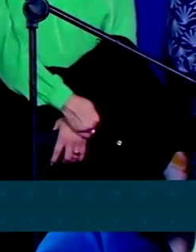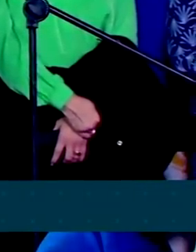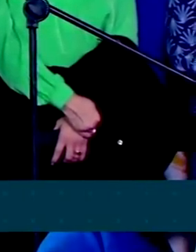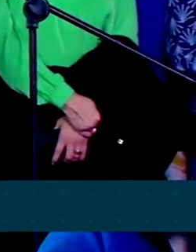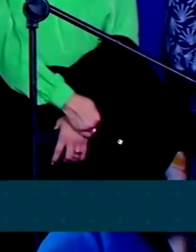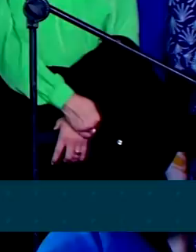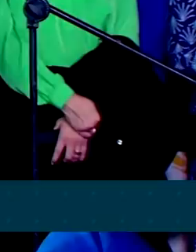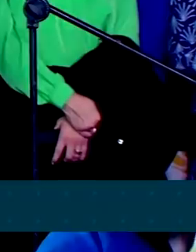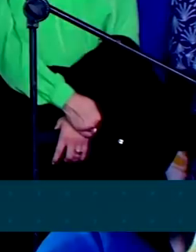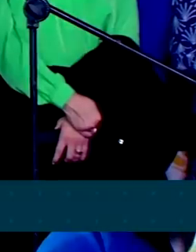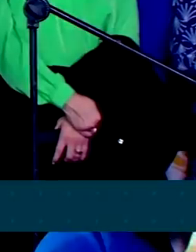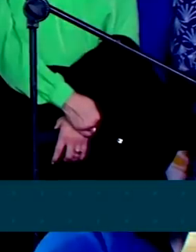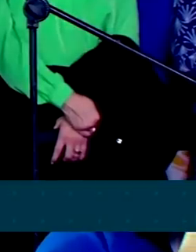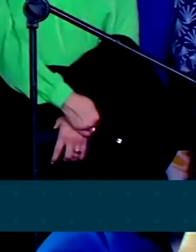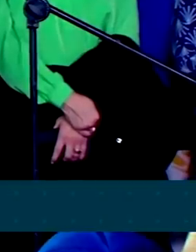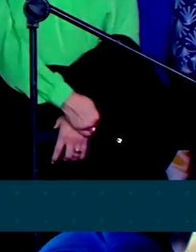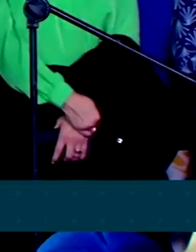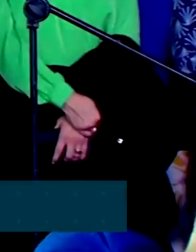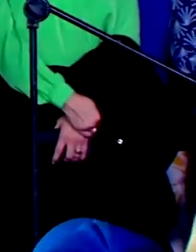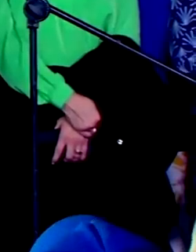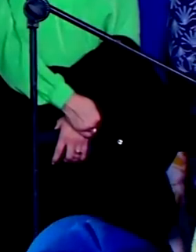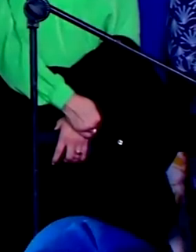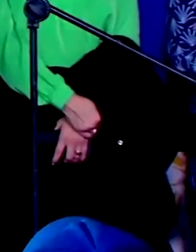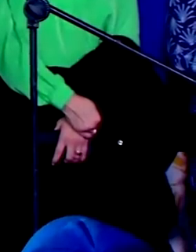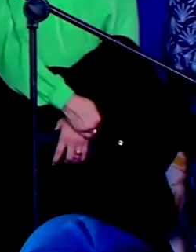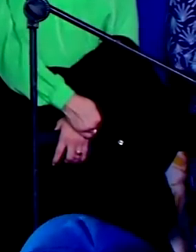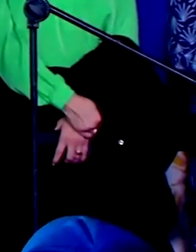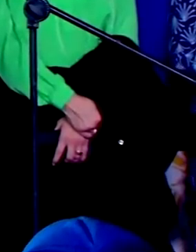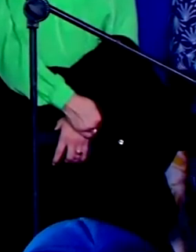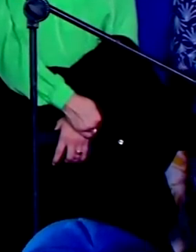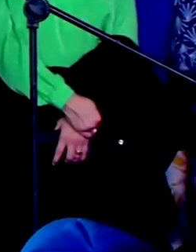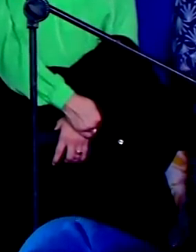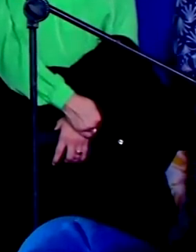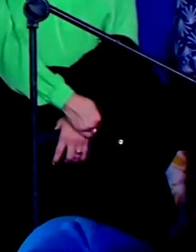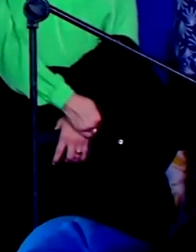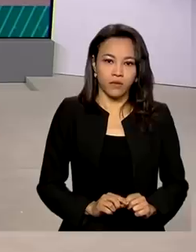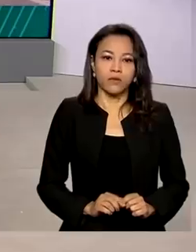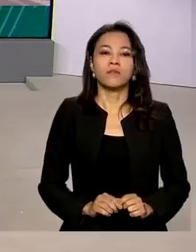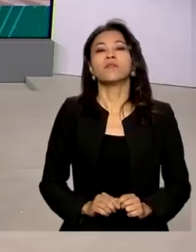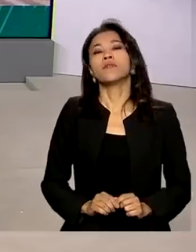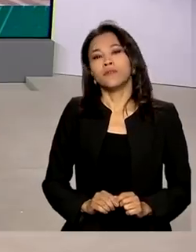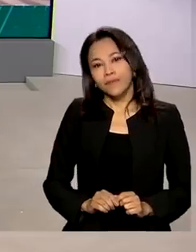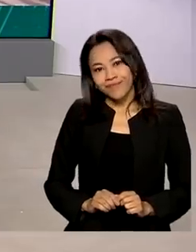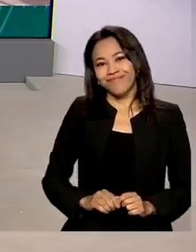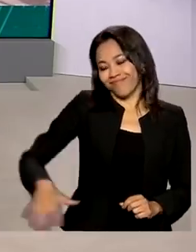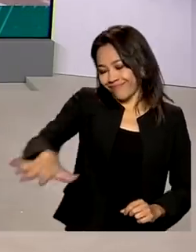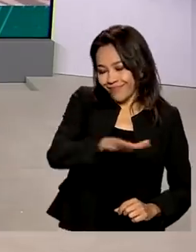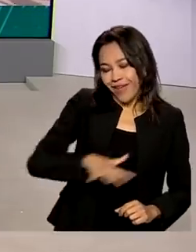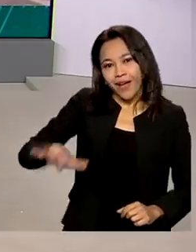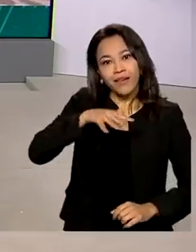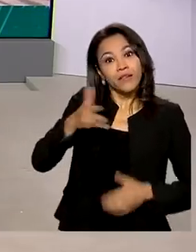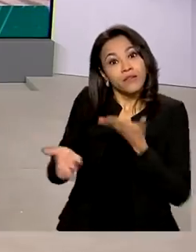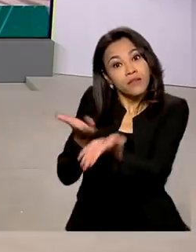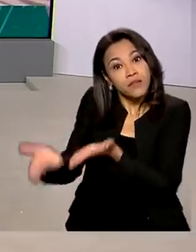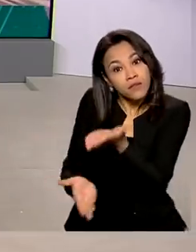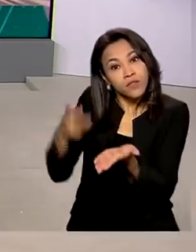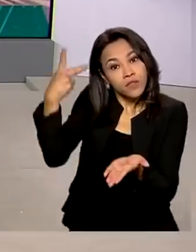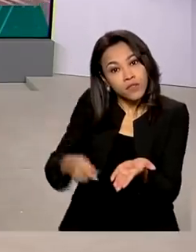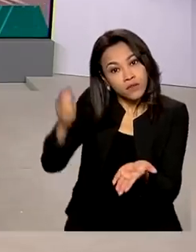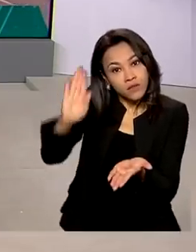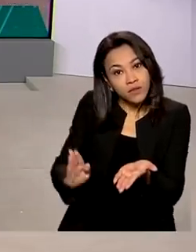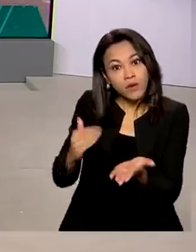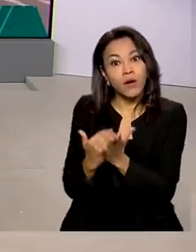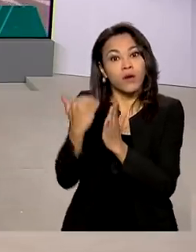de quem tomou empréstimo no Banco do Brasil ou Caixa Econômica Federal. O setor de serviços no país